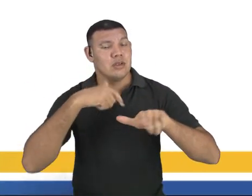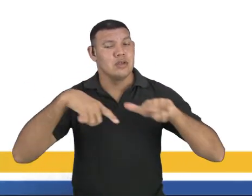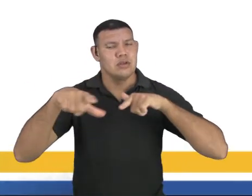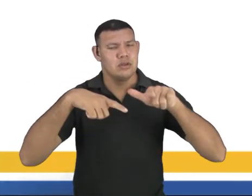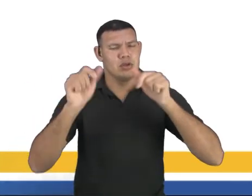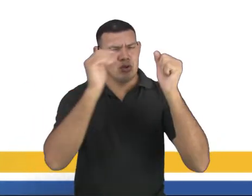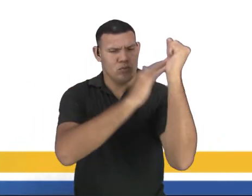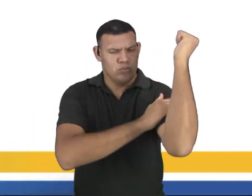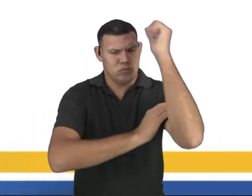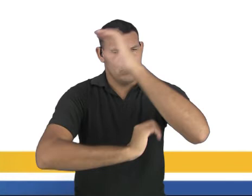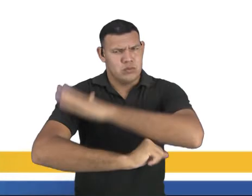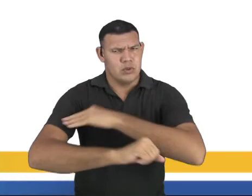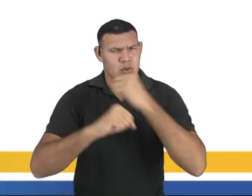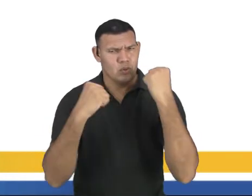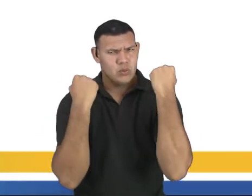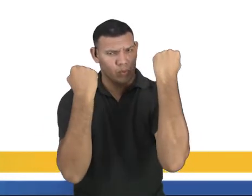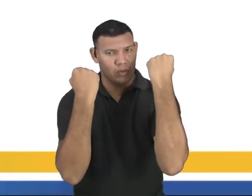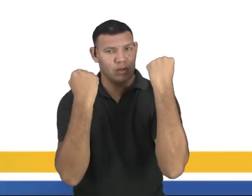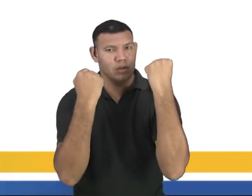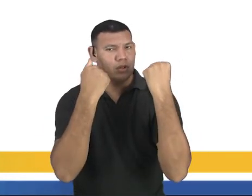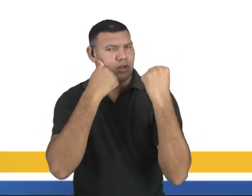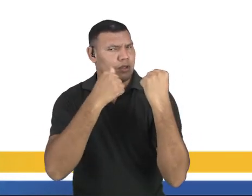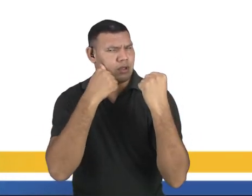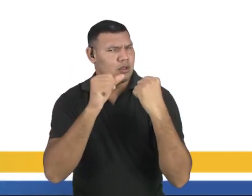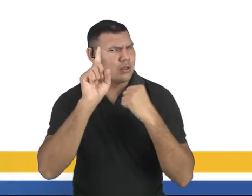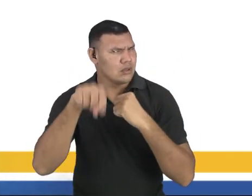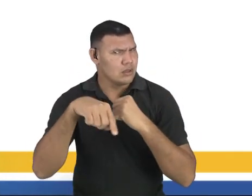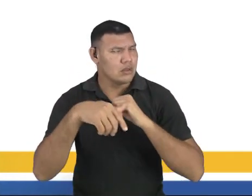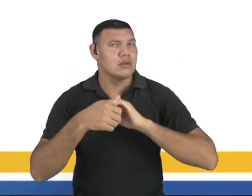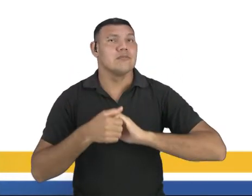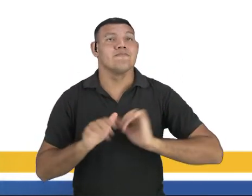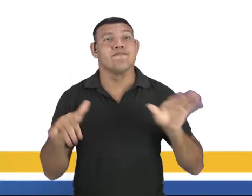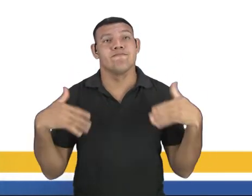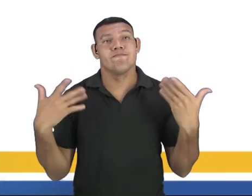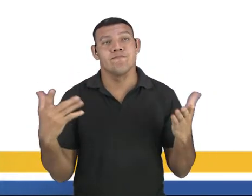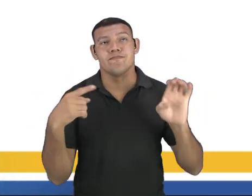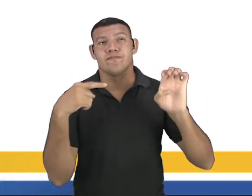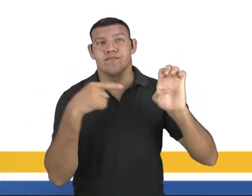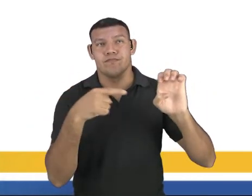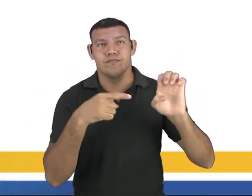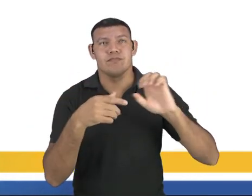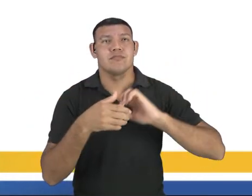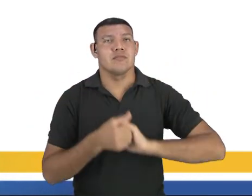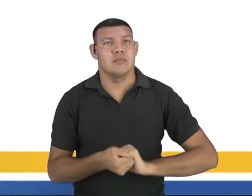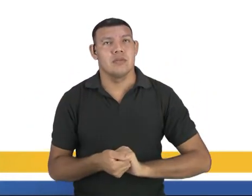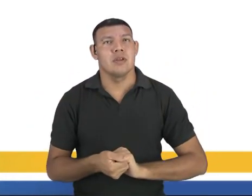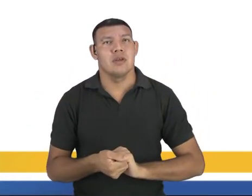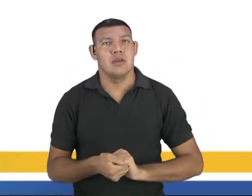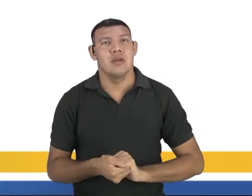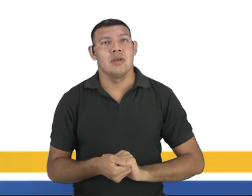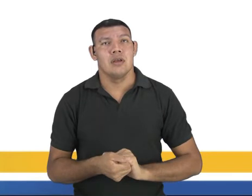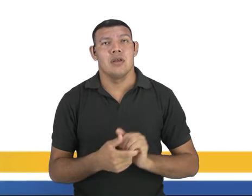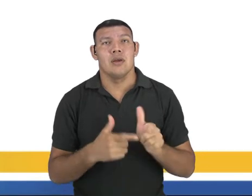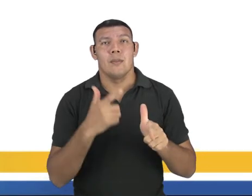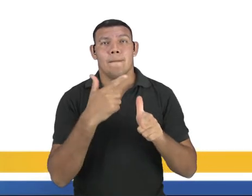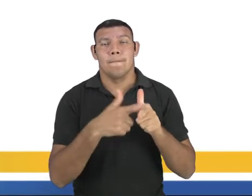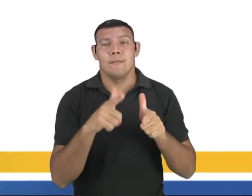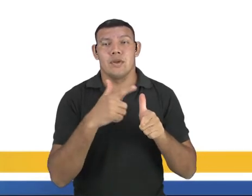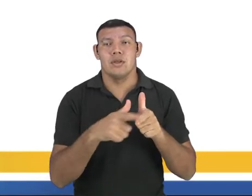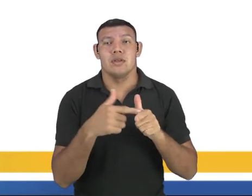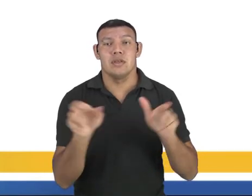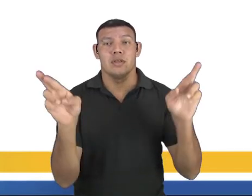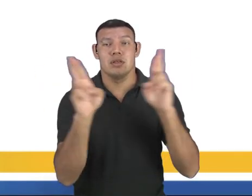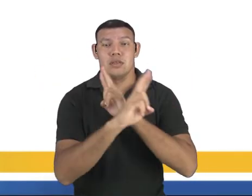empoderamento feminino. Tem certeza. Então, e letra E, ela retrata a precariedade das